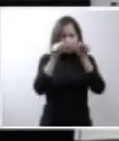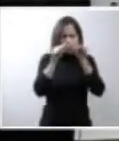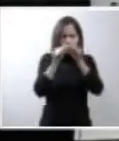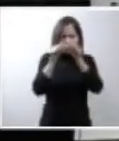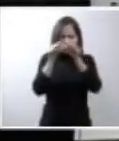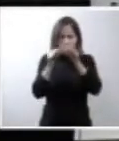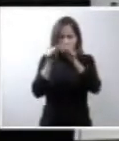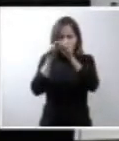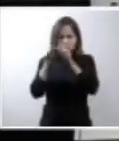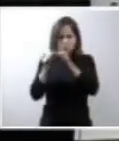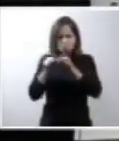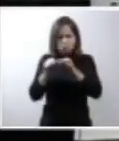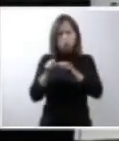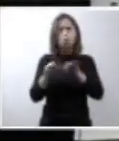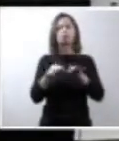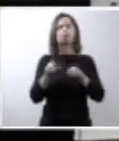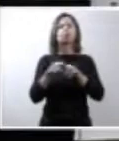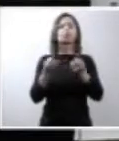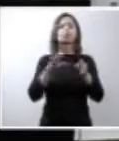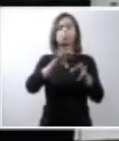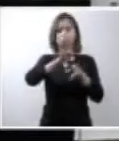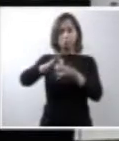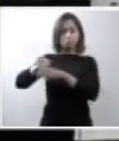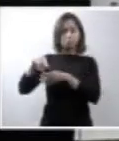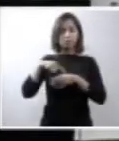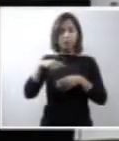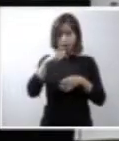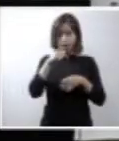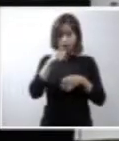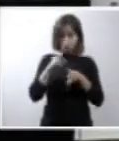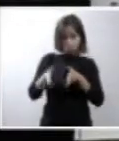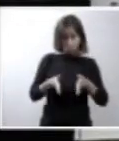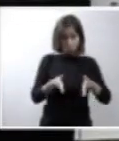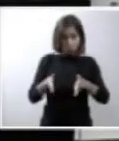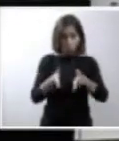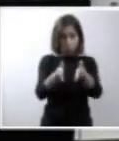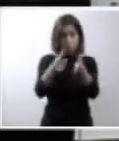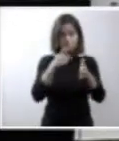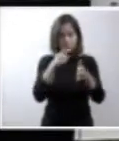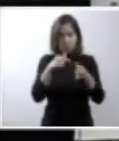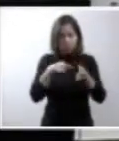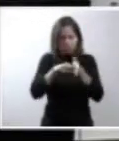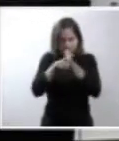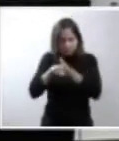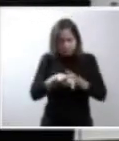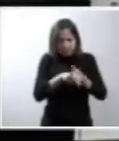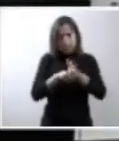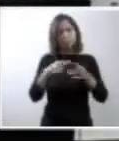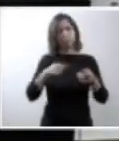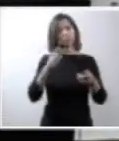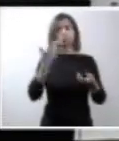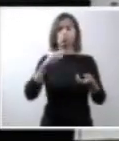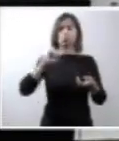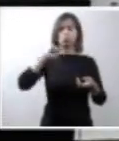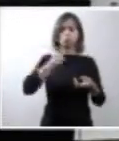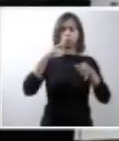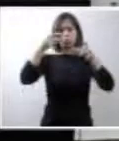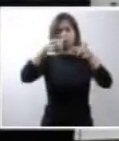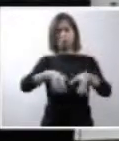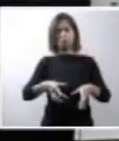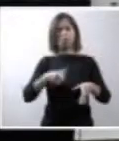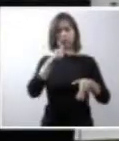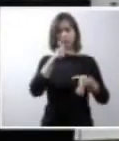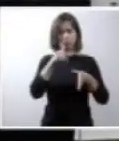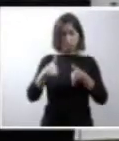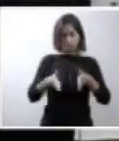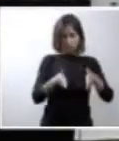cada rio, cada trecho de água. Então, tem recentemente estudos, não